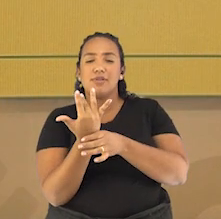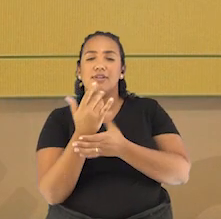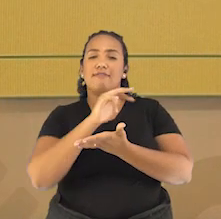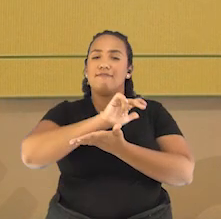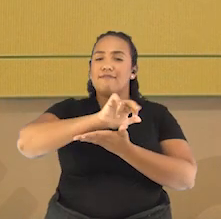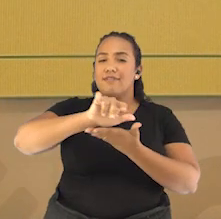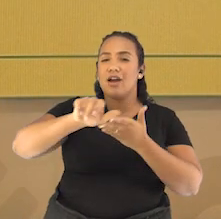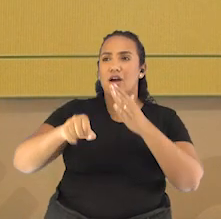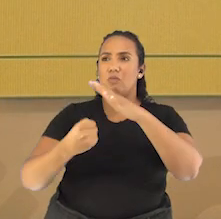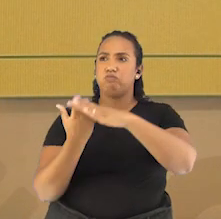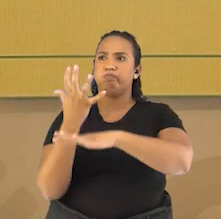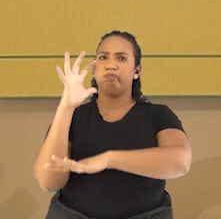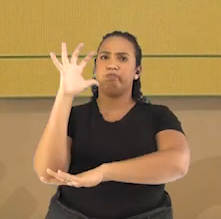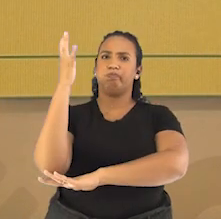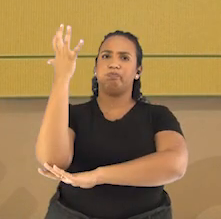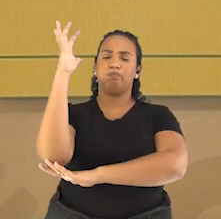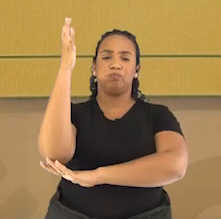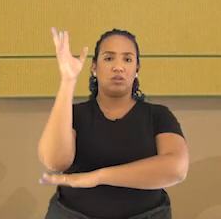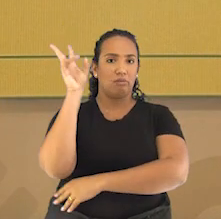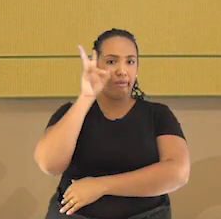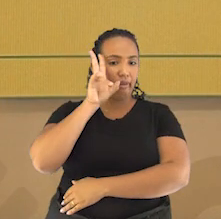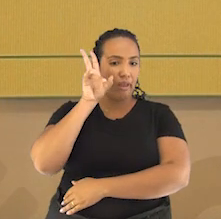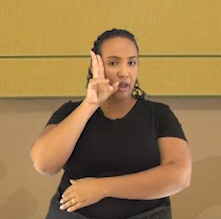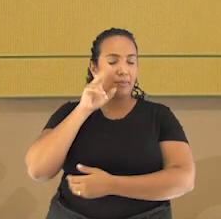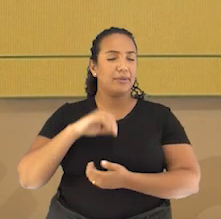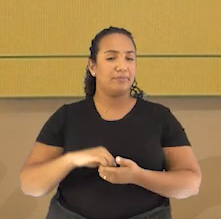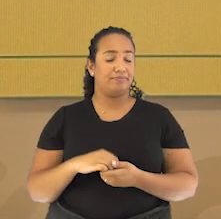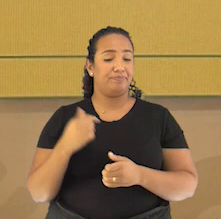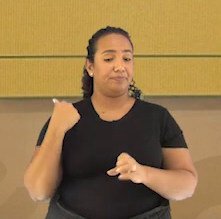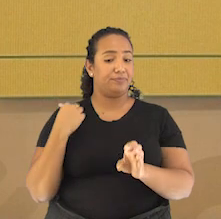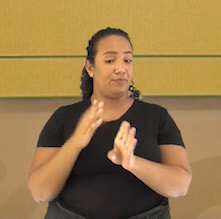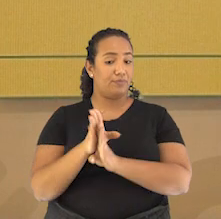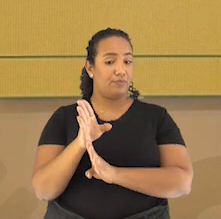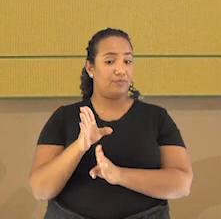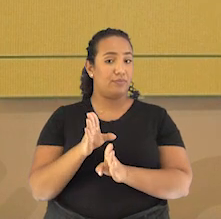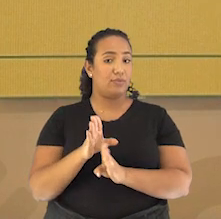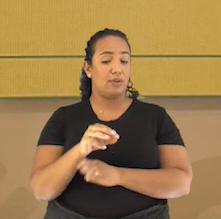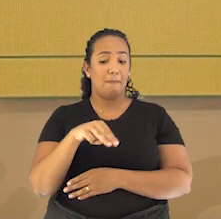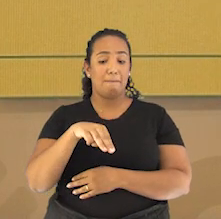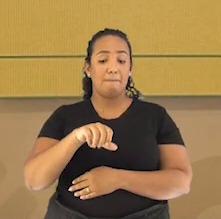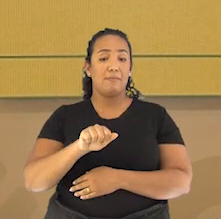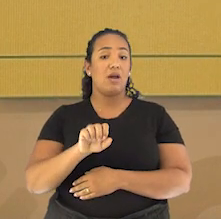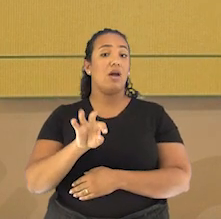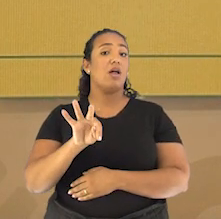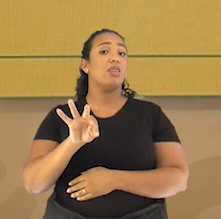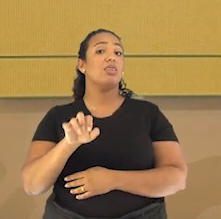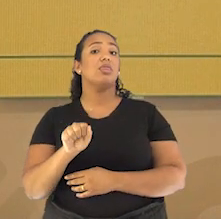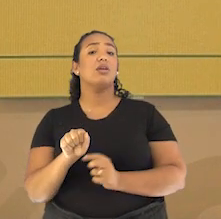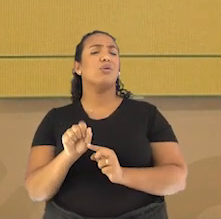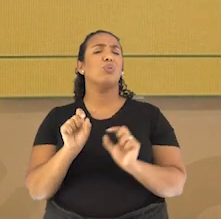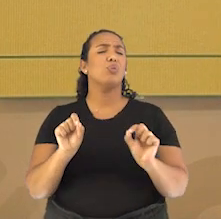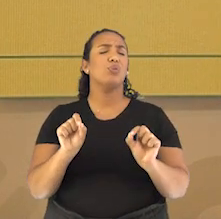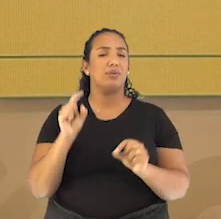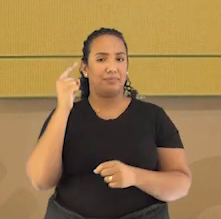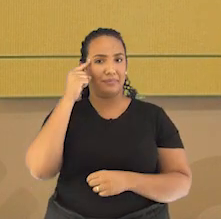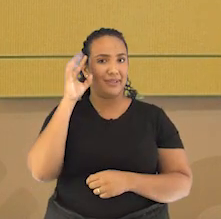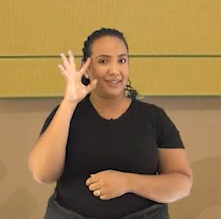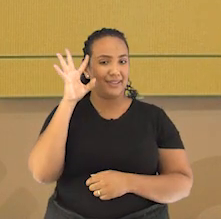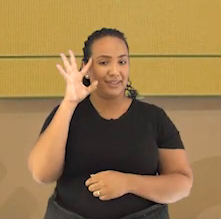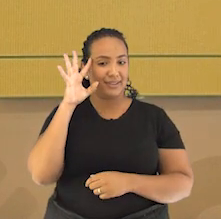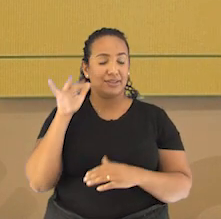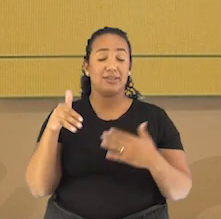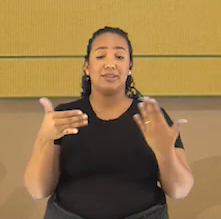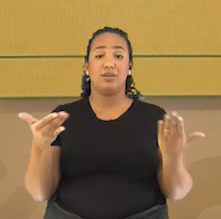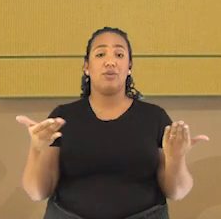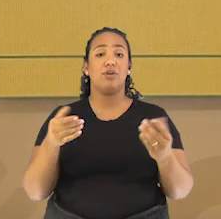plantas com árvores altas. Lembraram? Vou dar uma dica aí. Mata o quê? Pense aí.